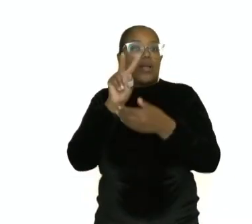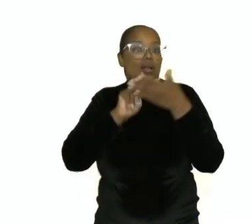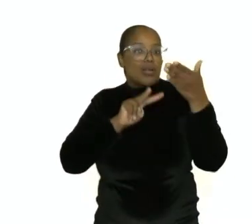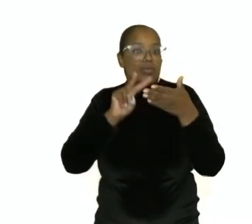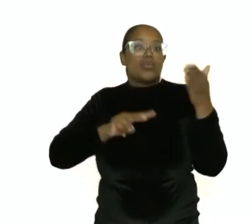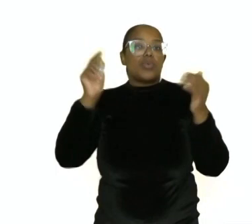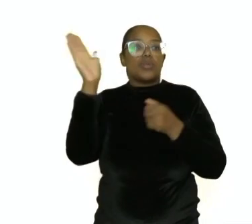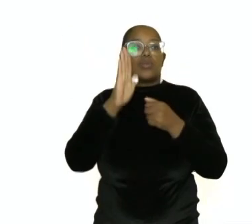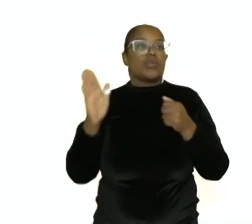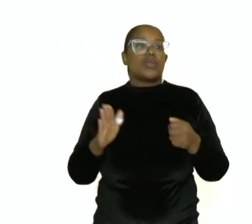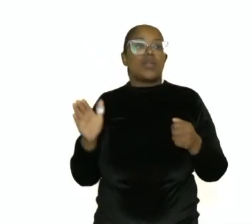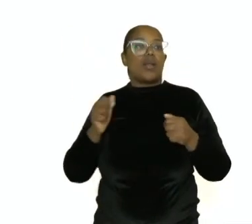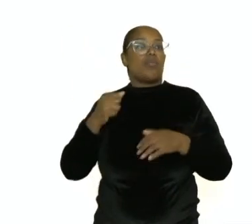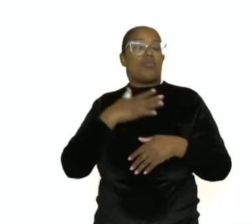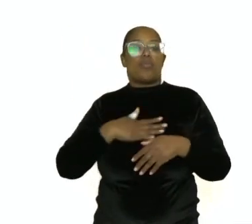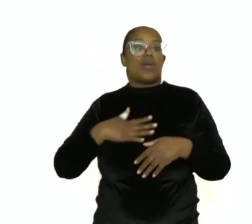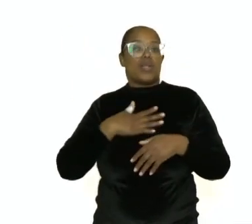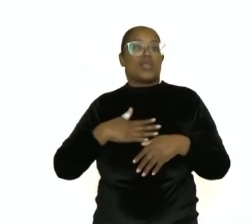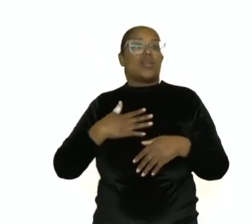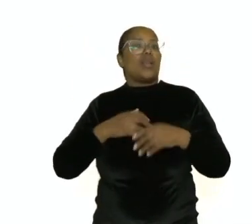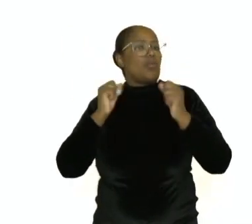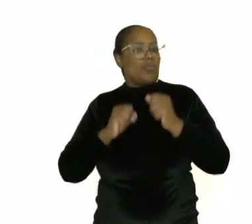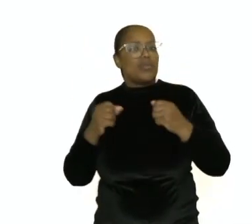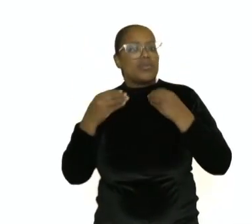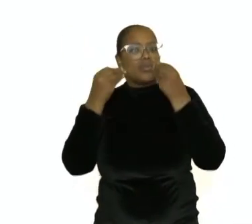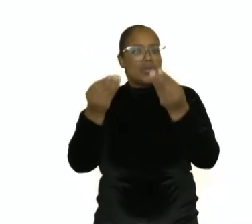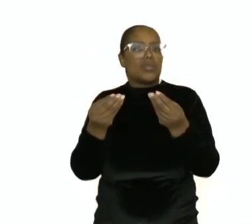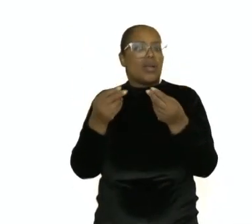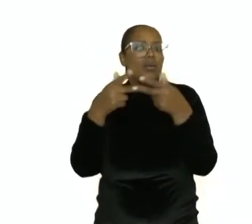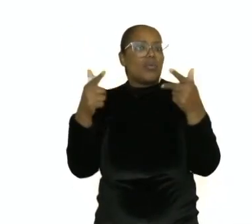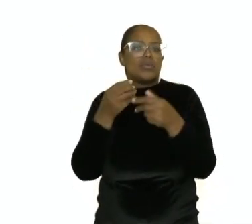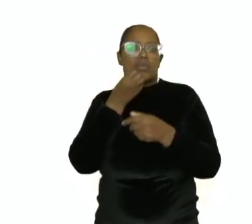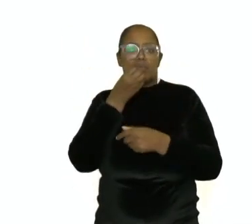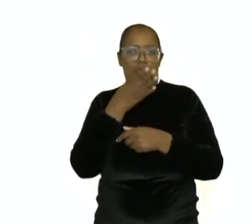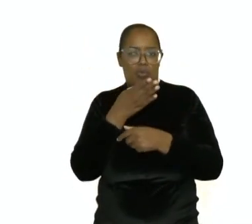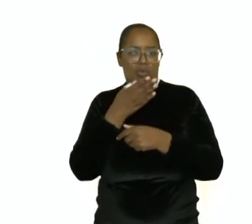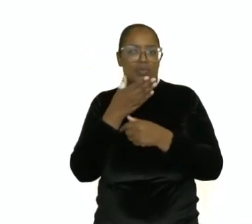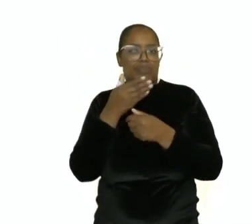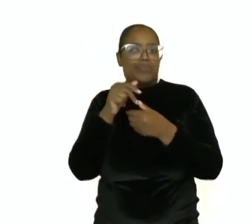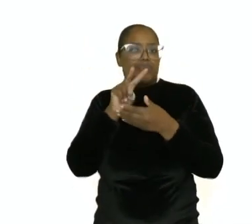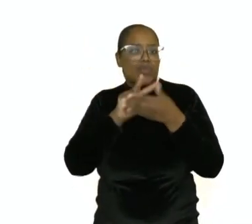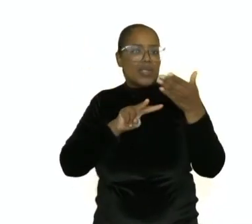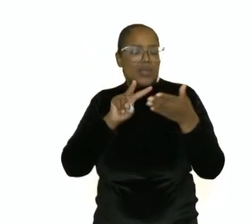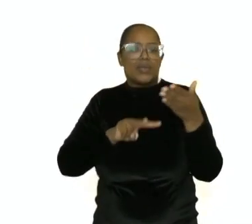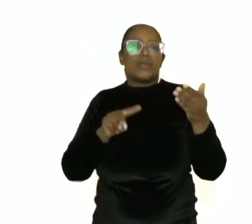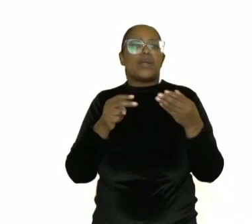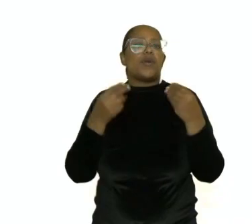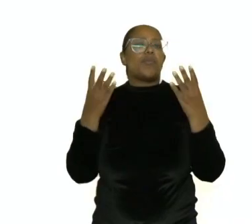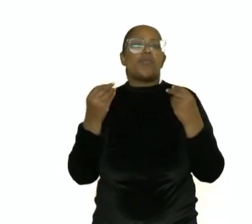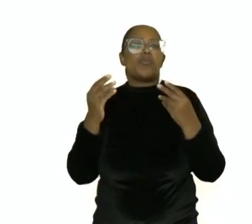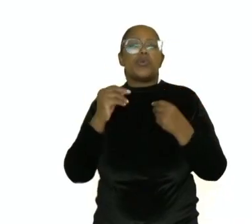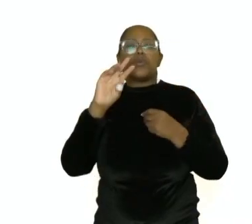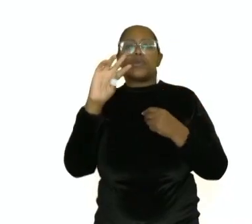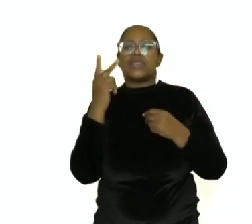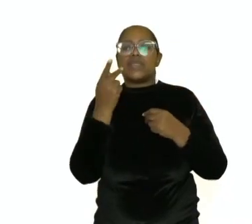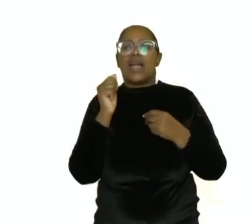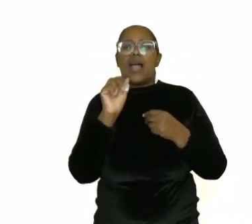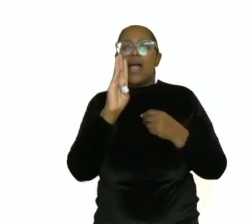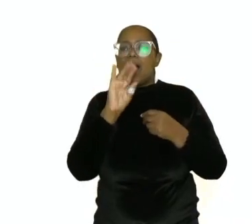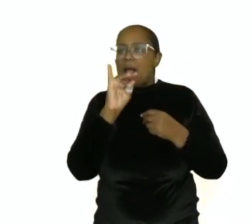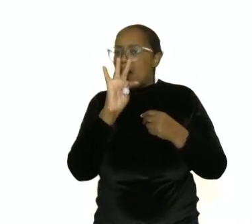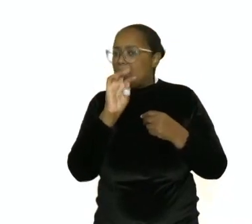Mas a leitura por prazer pode nos trazer benefícios? Muitos hábitos têm sido repensados.